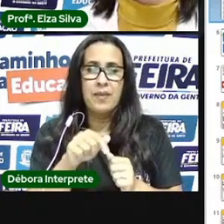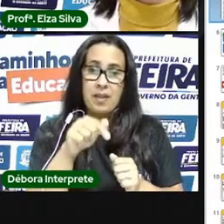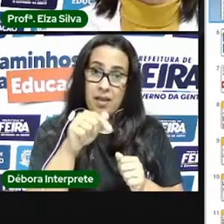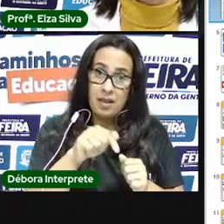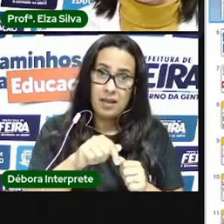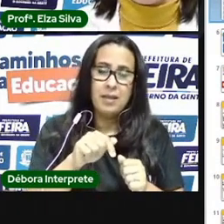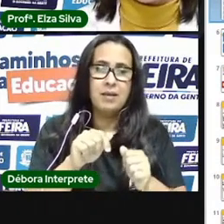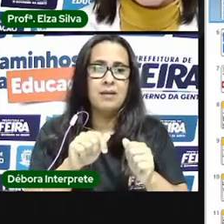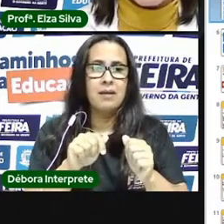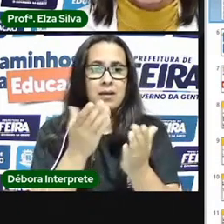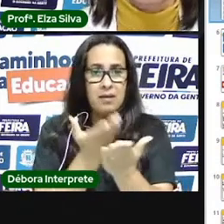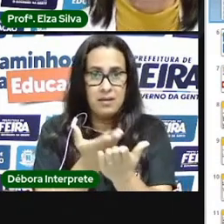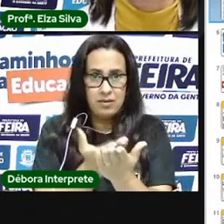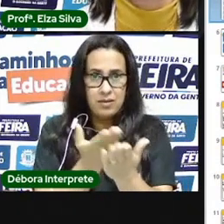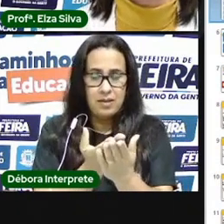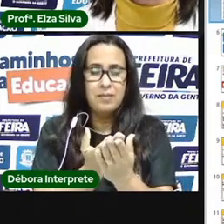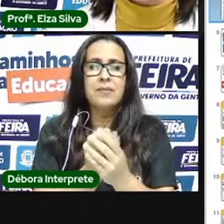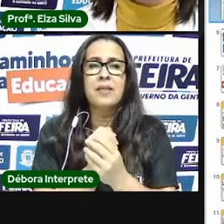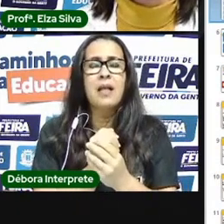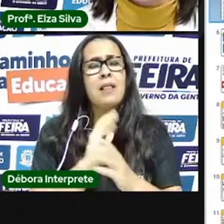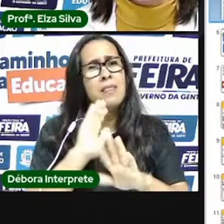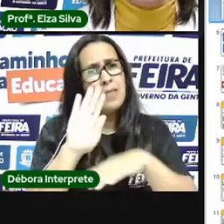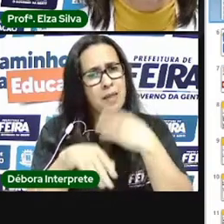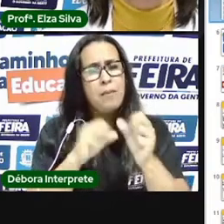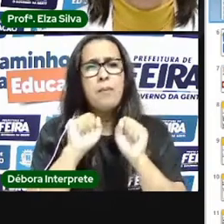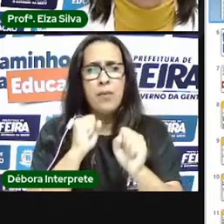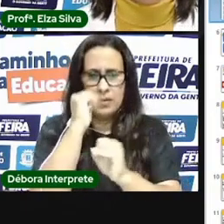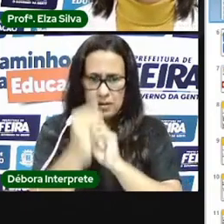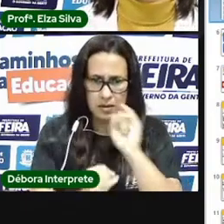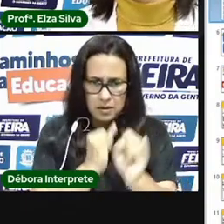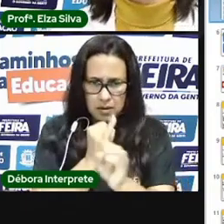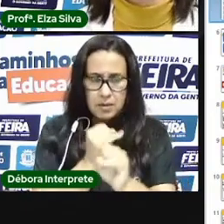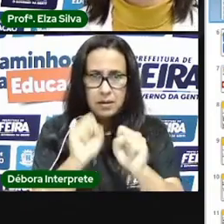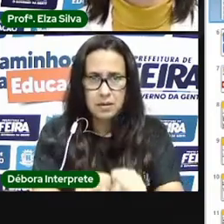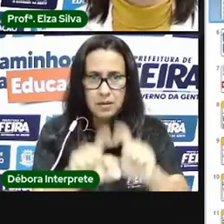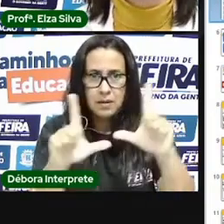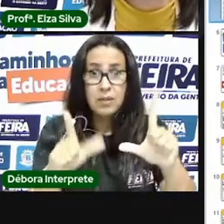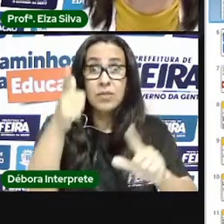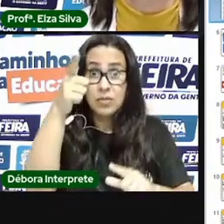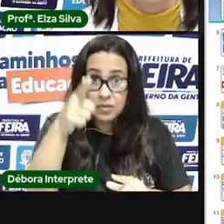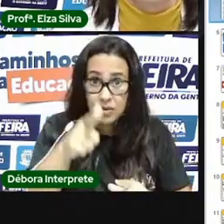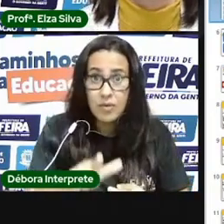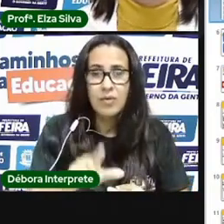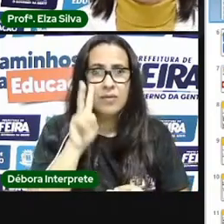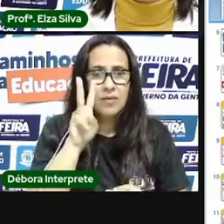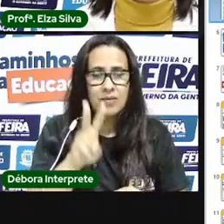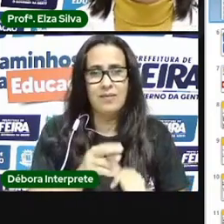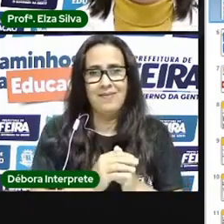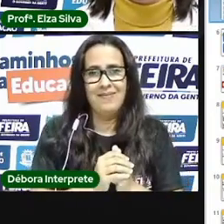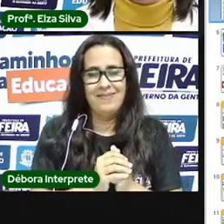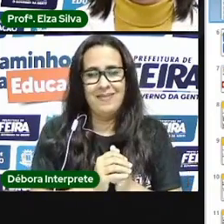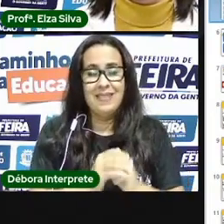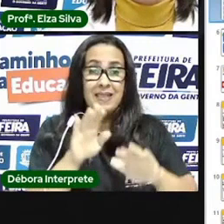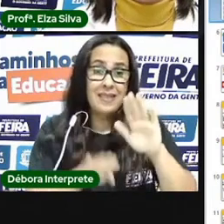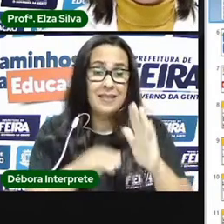leitura. Às vezes a gente lê um texto uma vez e fica algumas coisas que a gente não compreende. Então é necessário ler mais de uma vez.